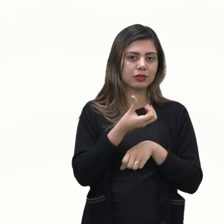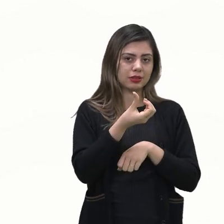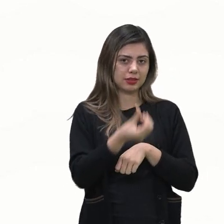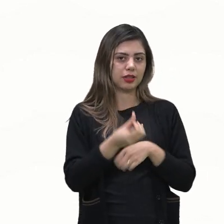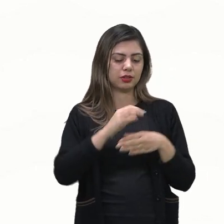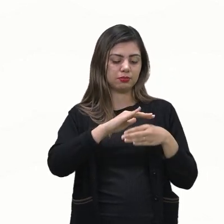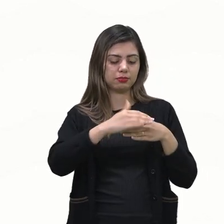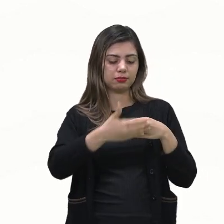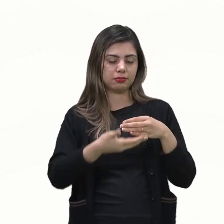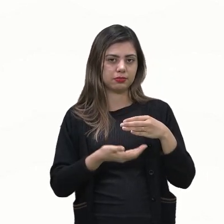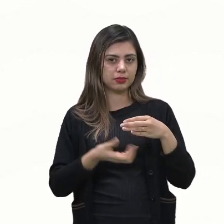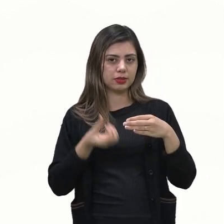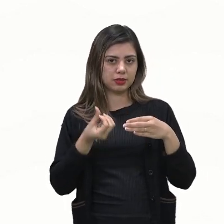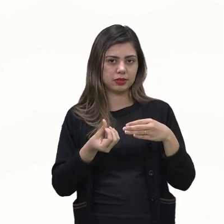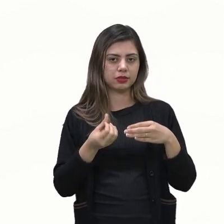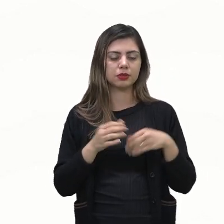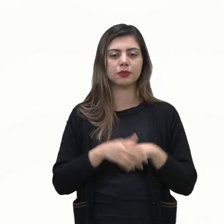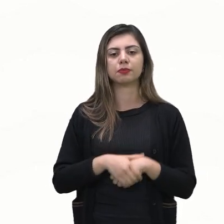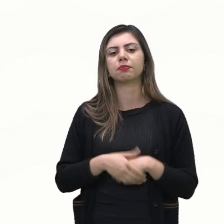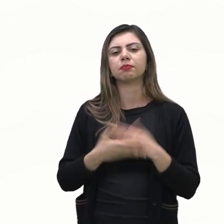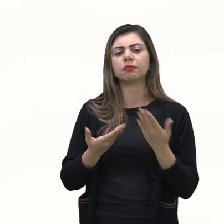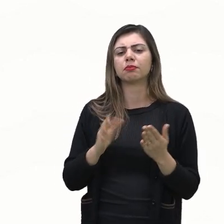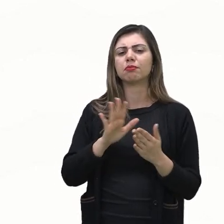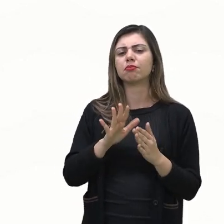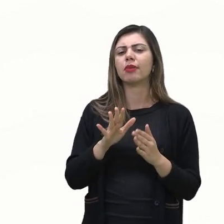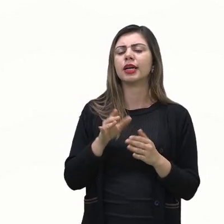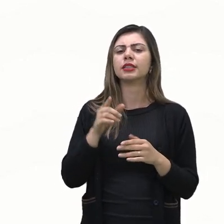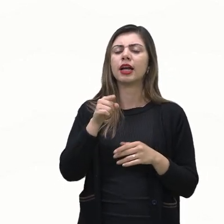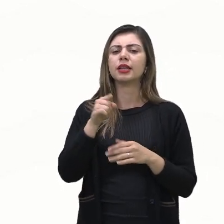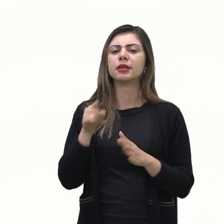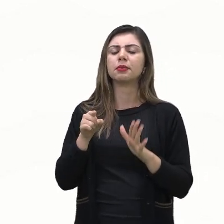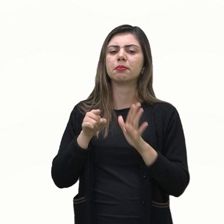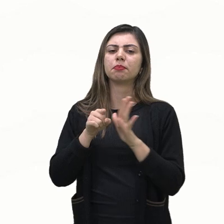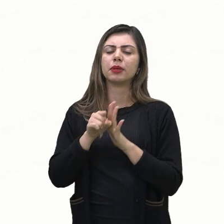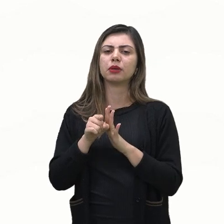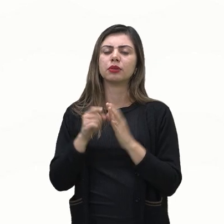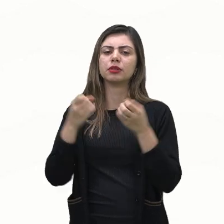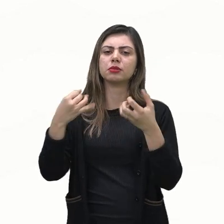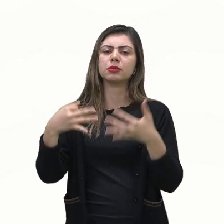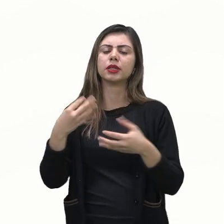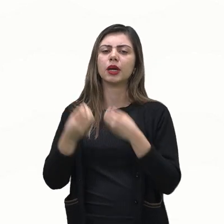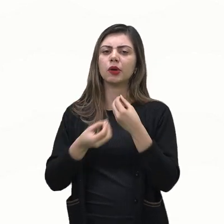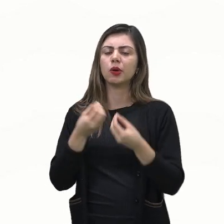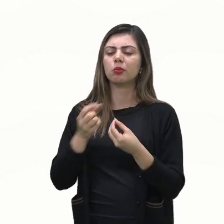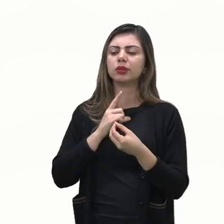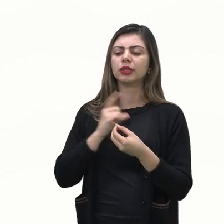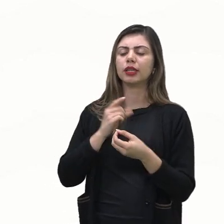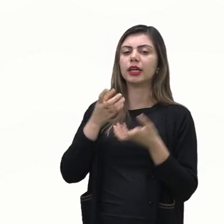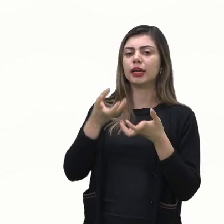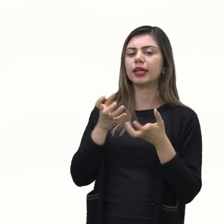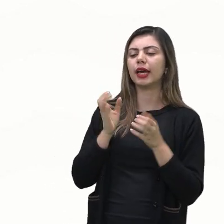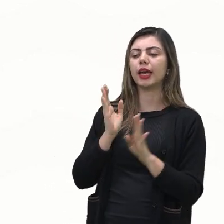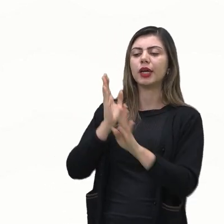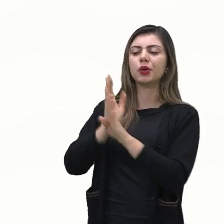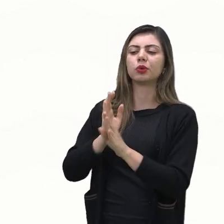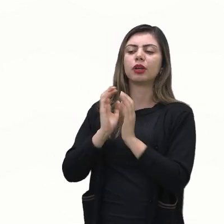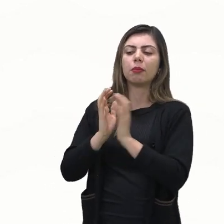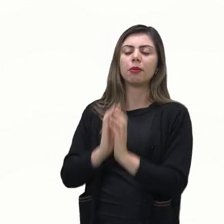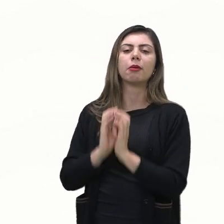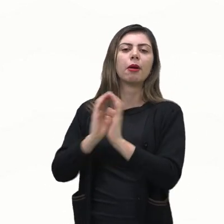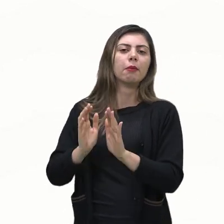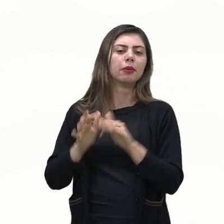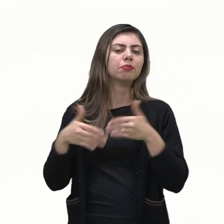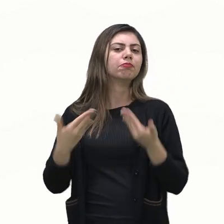agora qual é o evento desse lançamento qual é o evento desse experimento